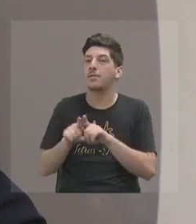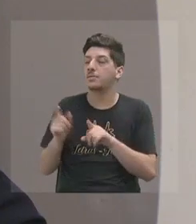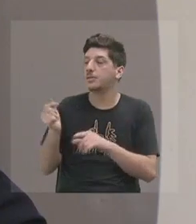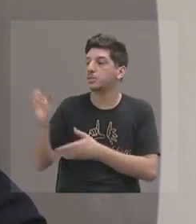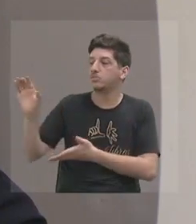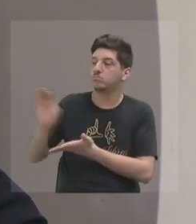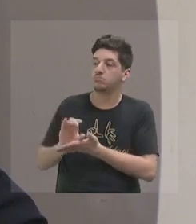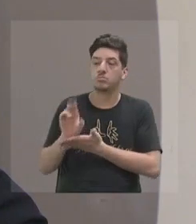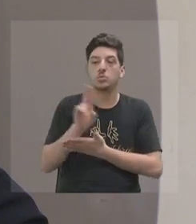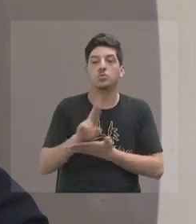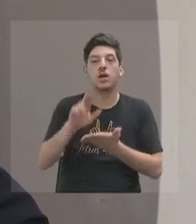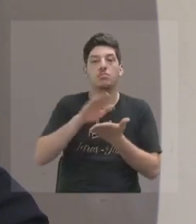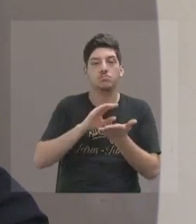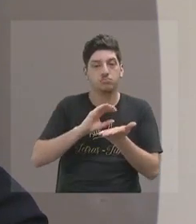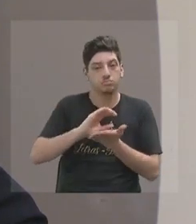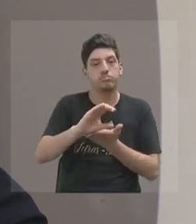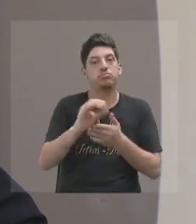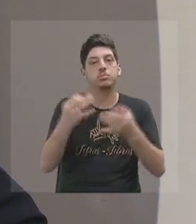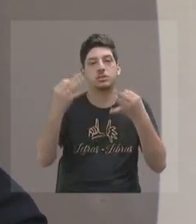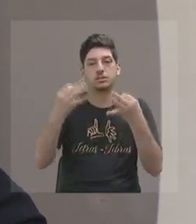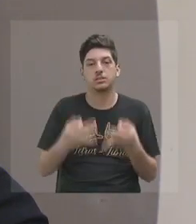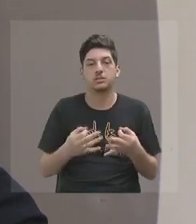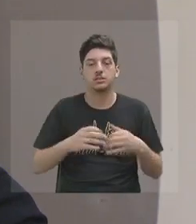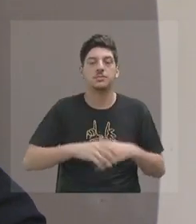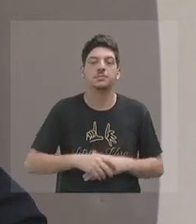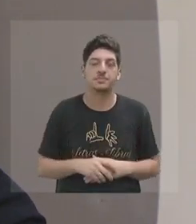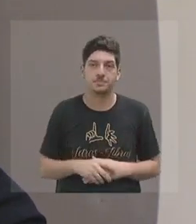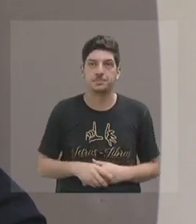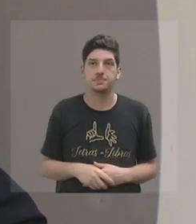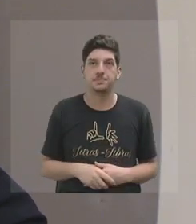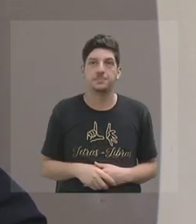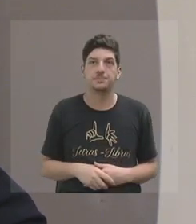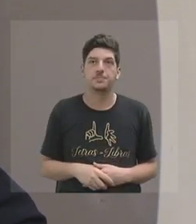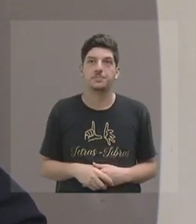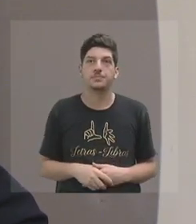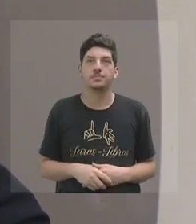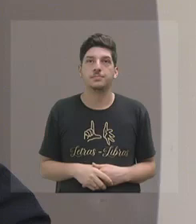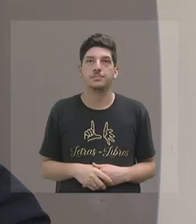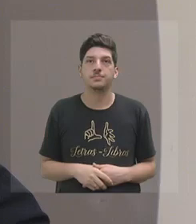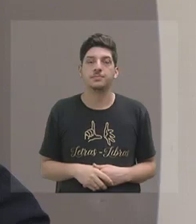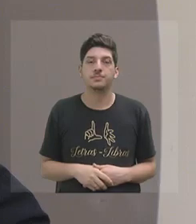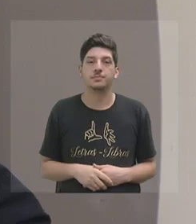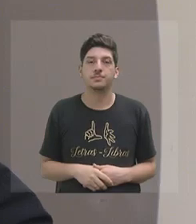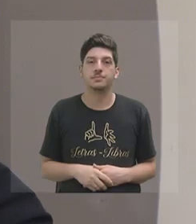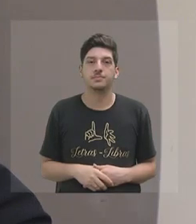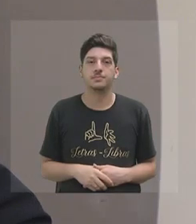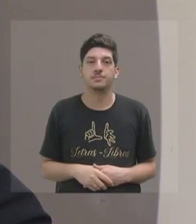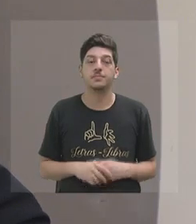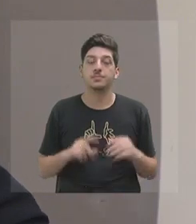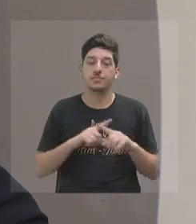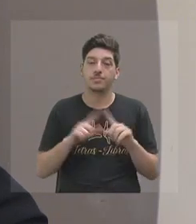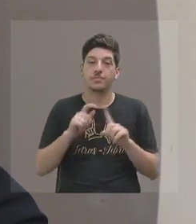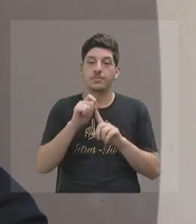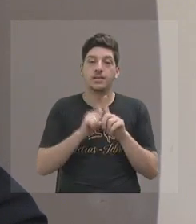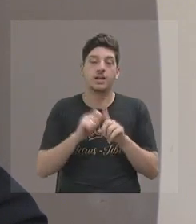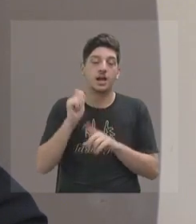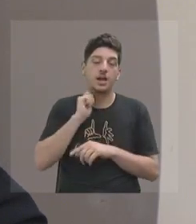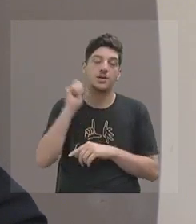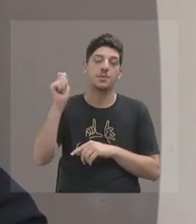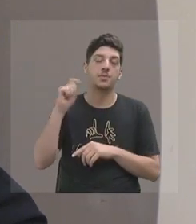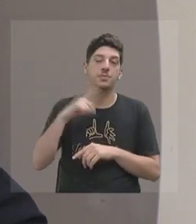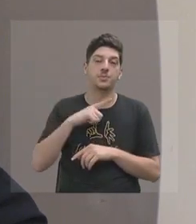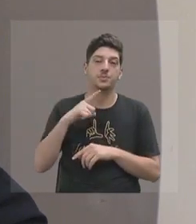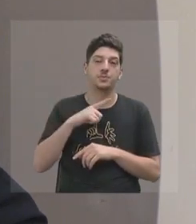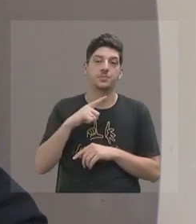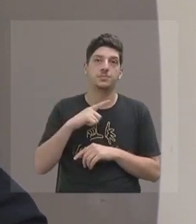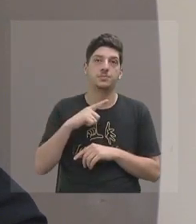mais eficiência, como eu disse. Mas, em abril, a gente faz, então, a